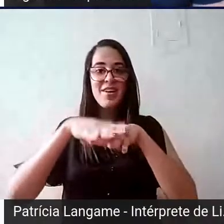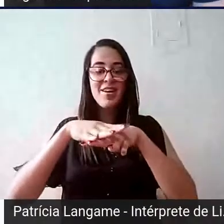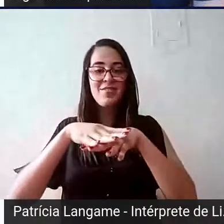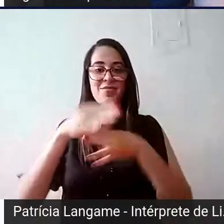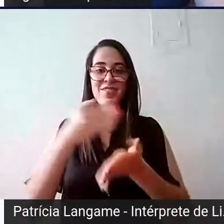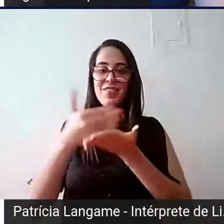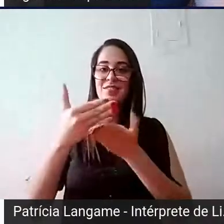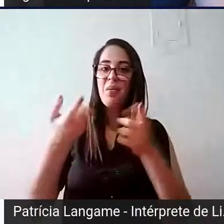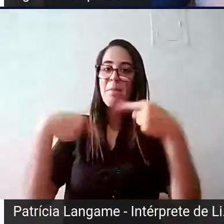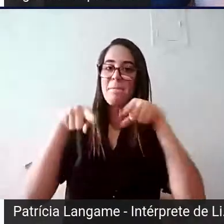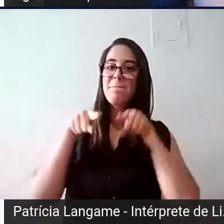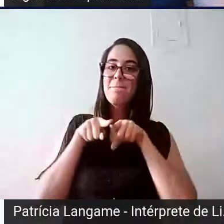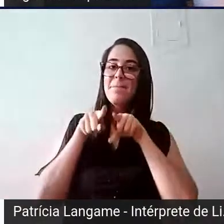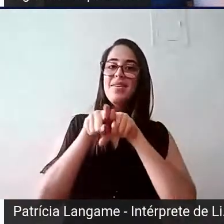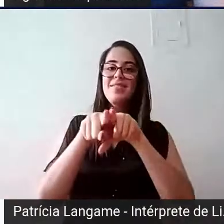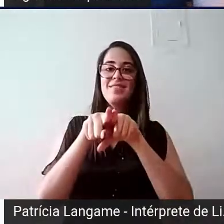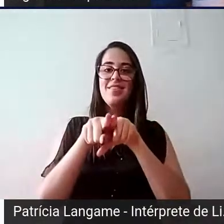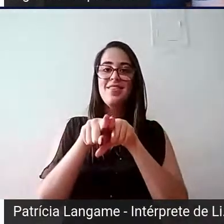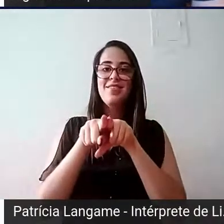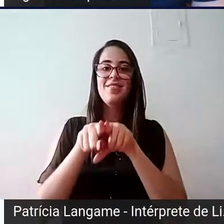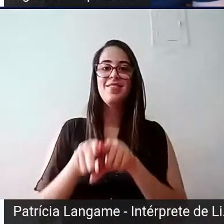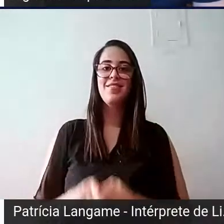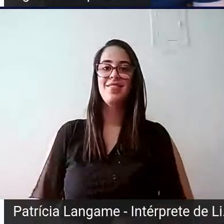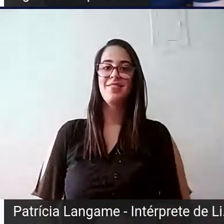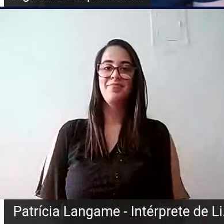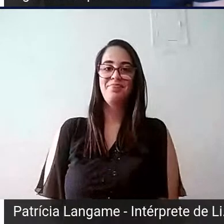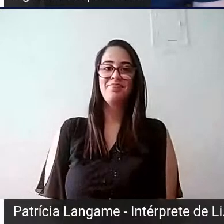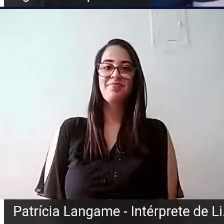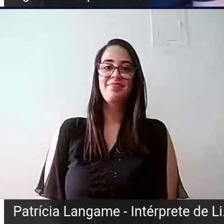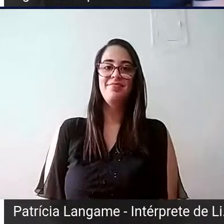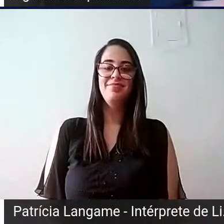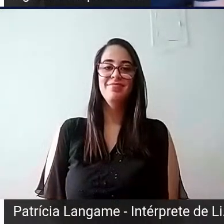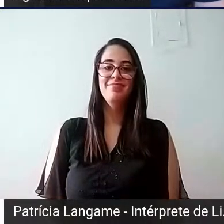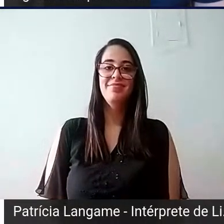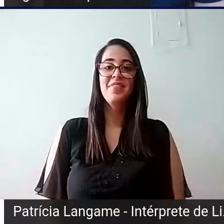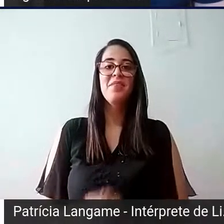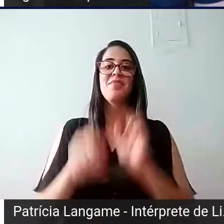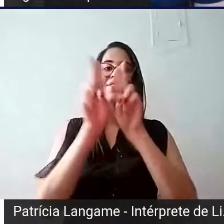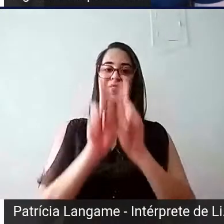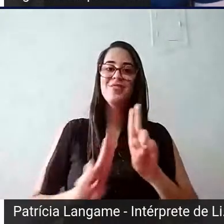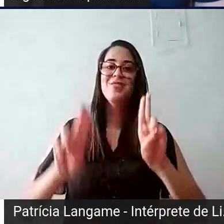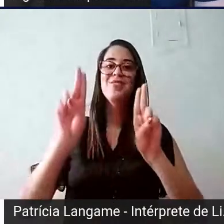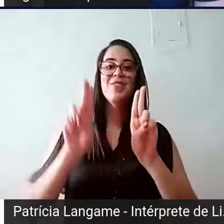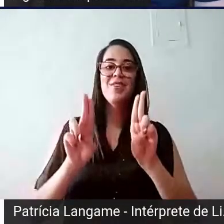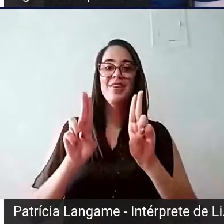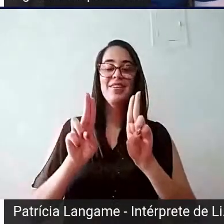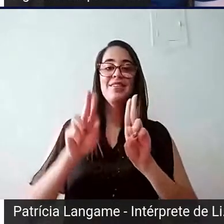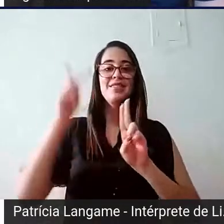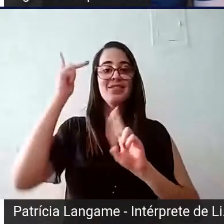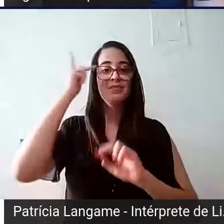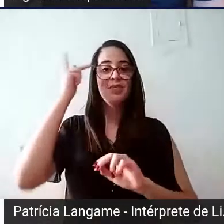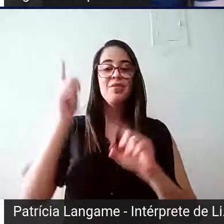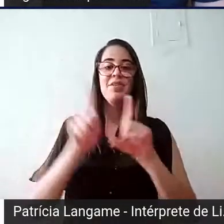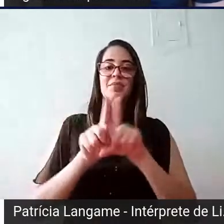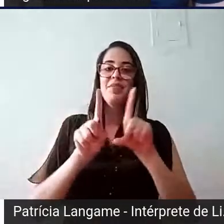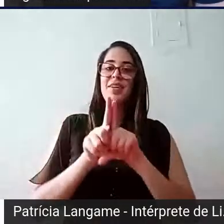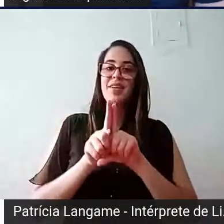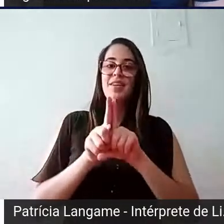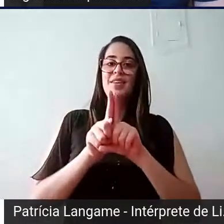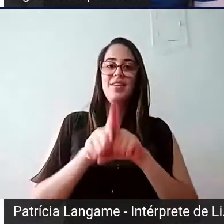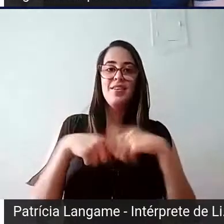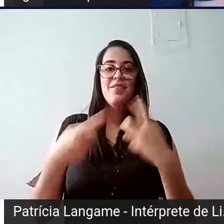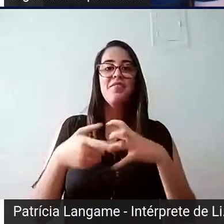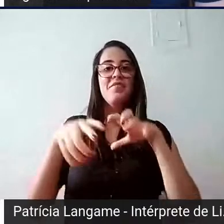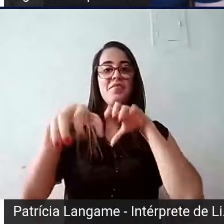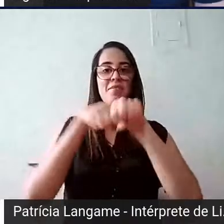parceria entre a ONESPAR, a UFRJ, a PUC-SPAULO e o IFES, no edital Formação Nº